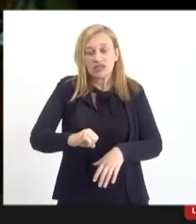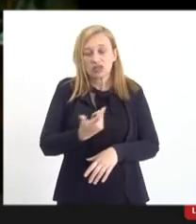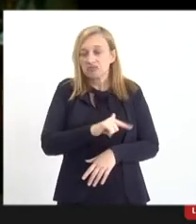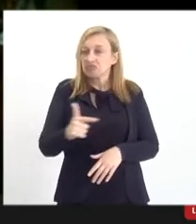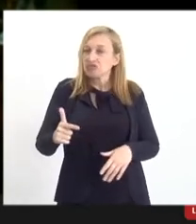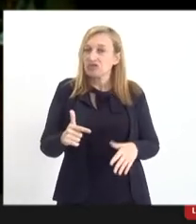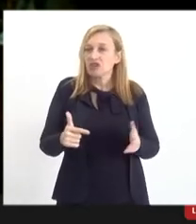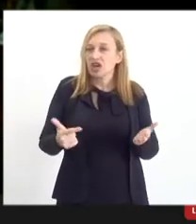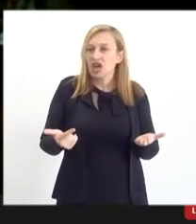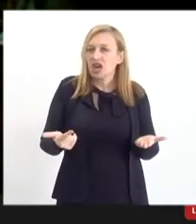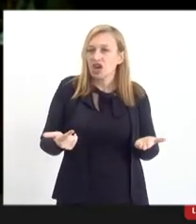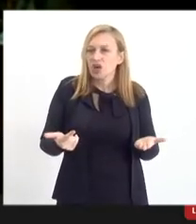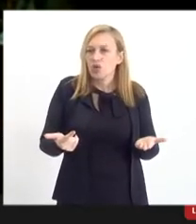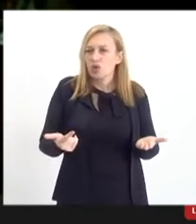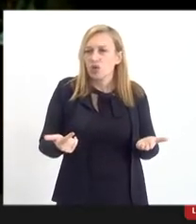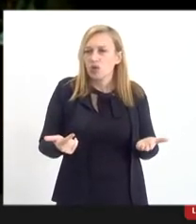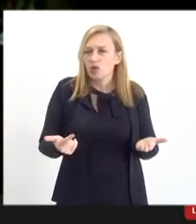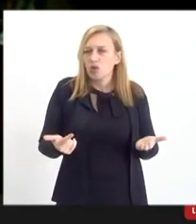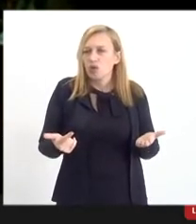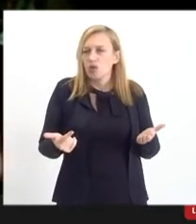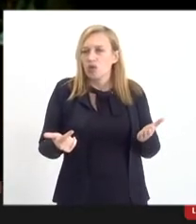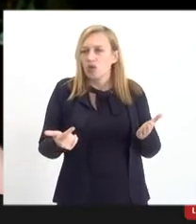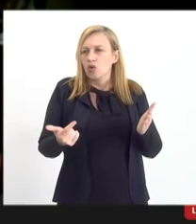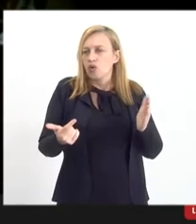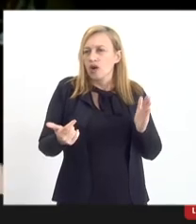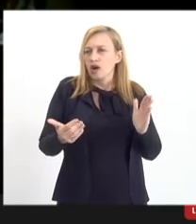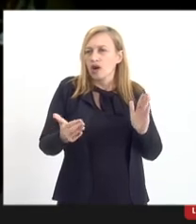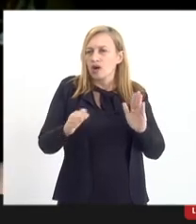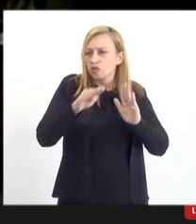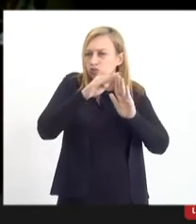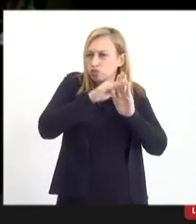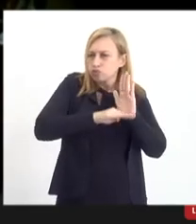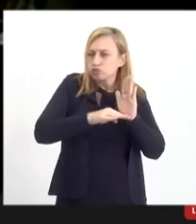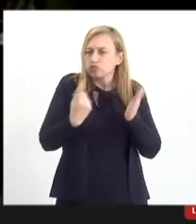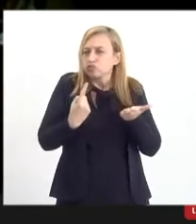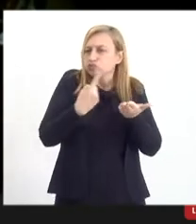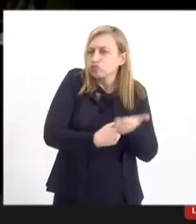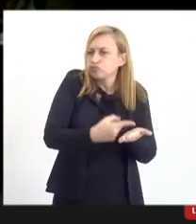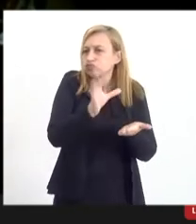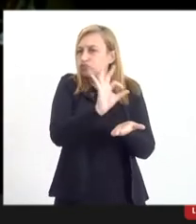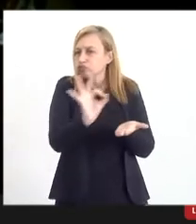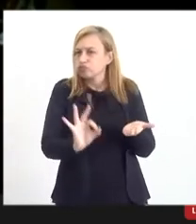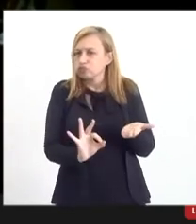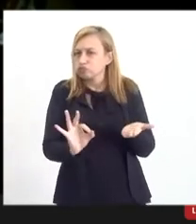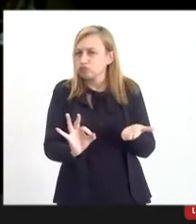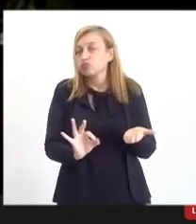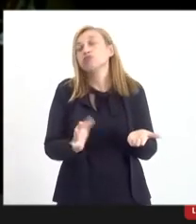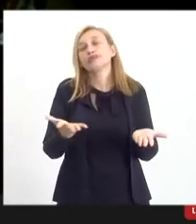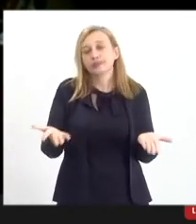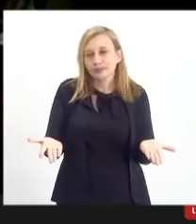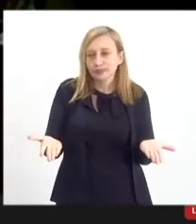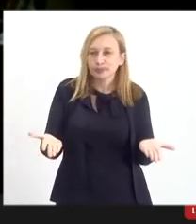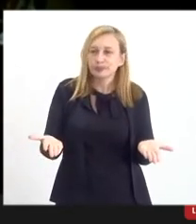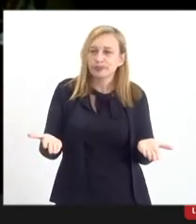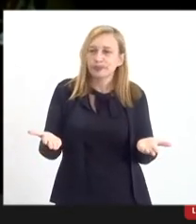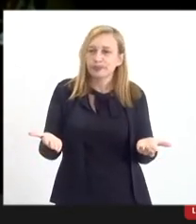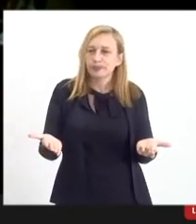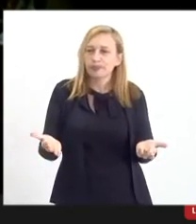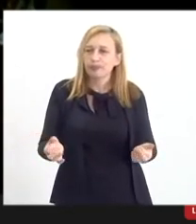um critério de obrigar algum compromisso, e aí vem